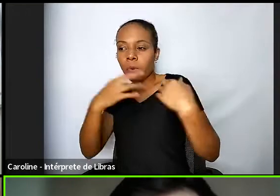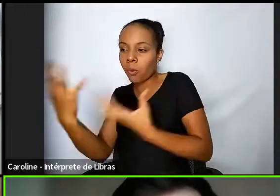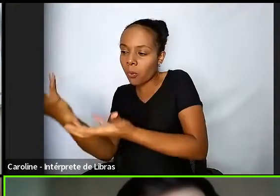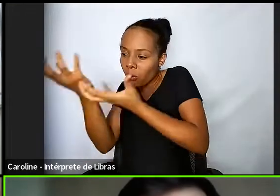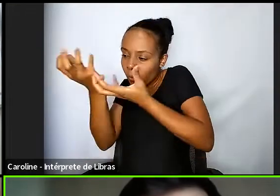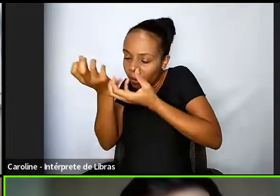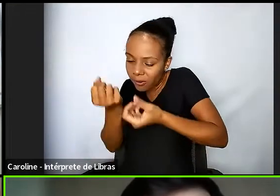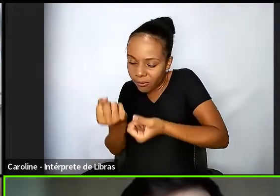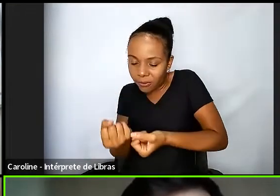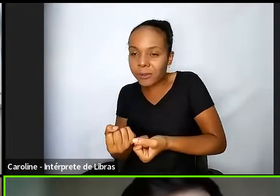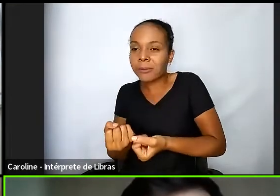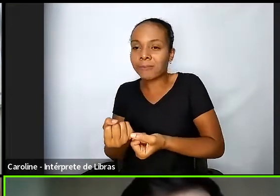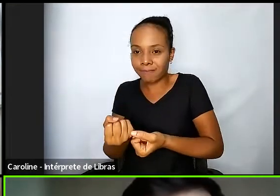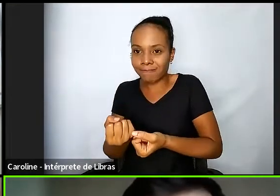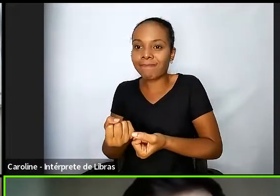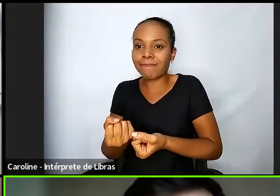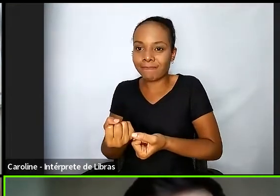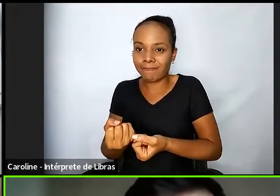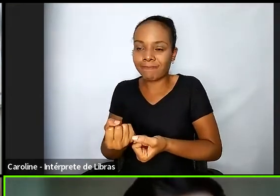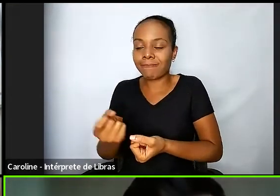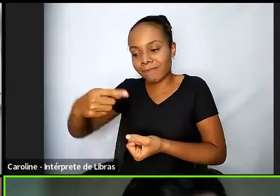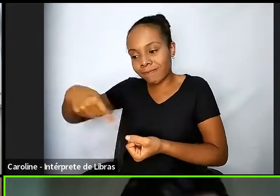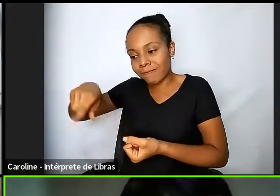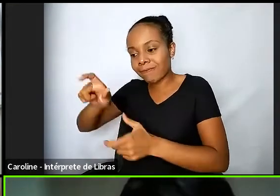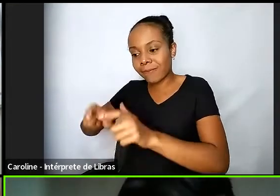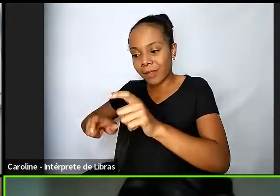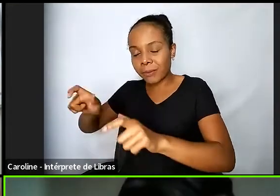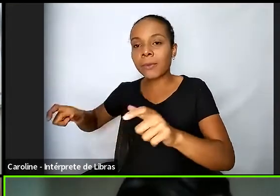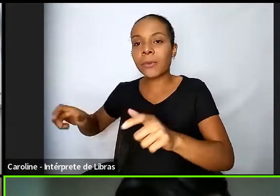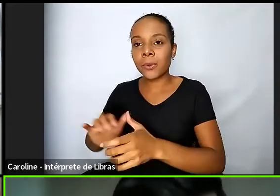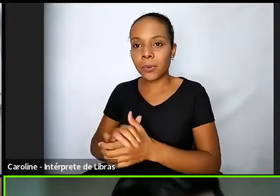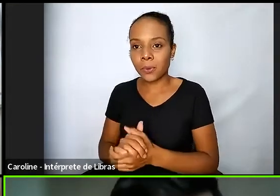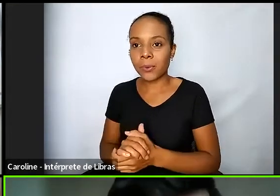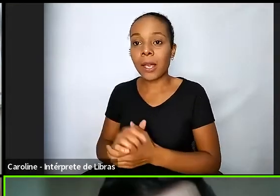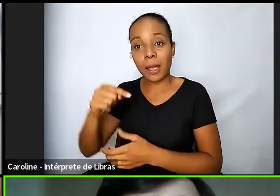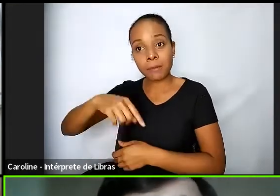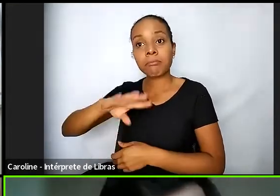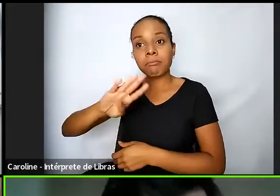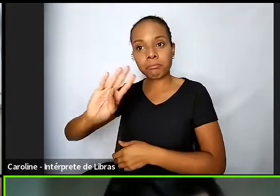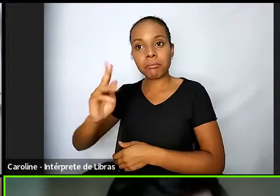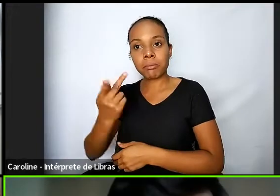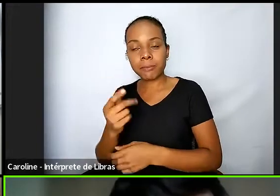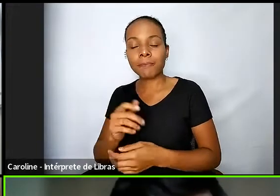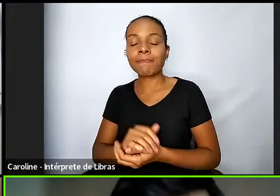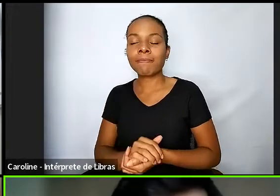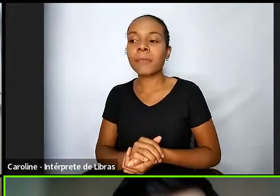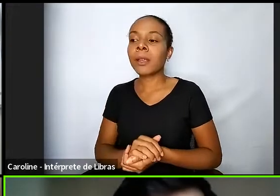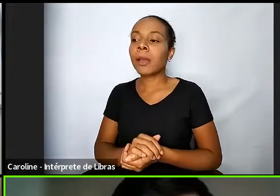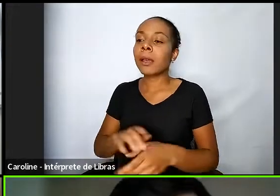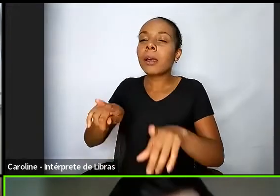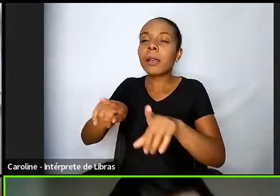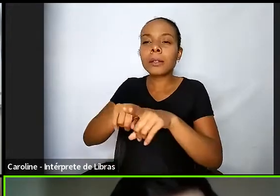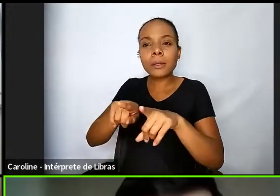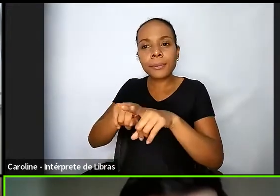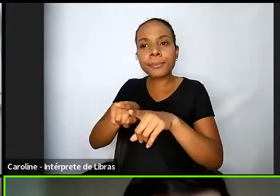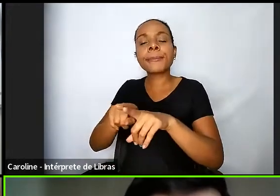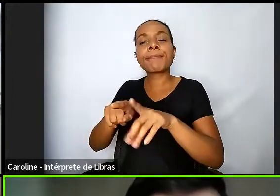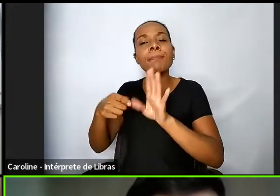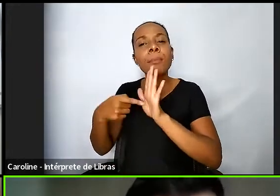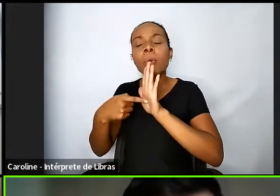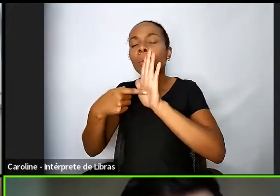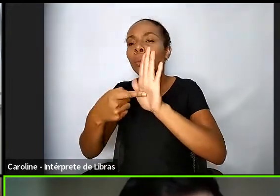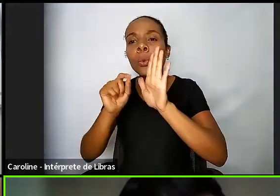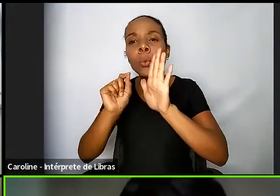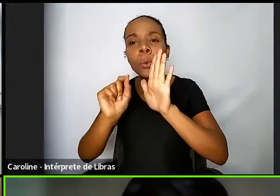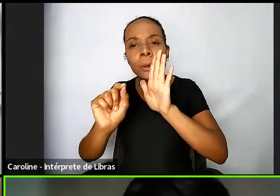colocou né aqui em Belo Horizonte né e mostrou pra gente que é possível sim